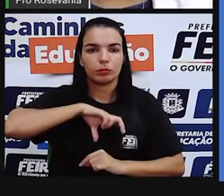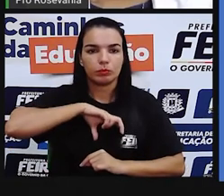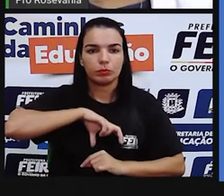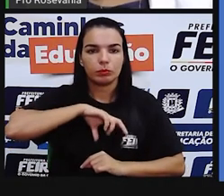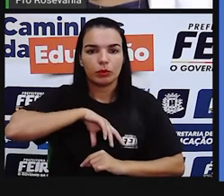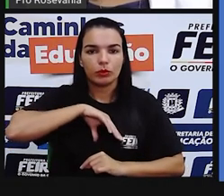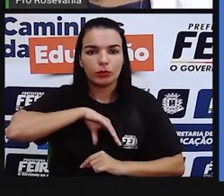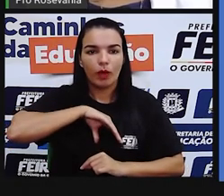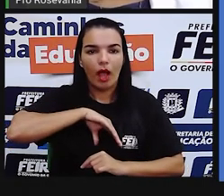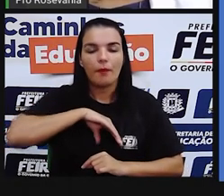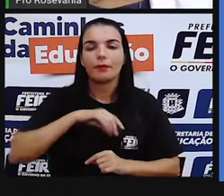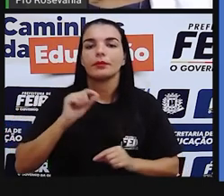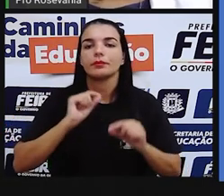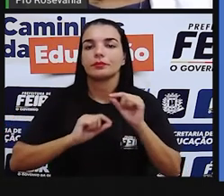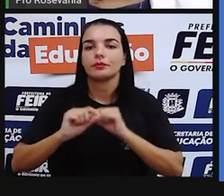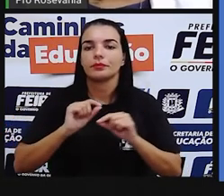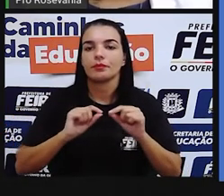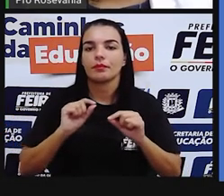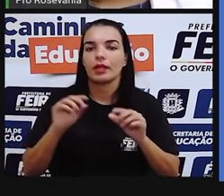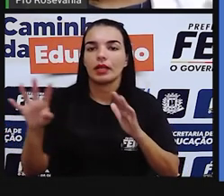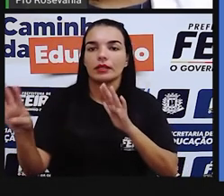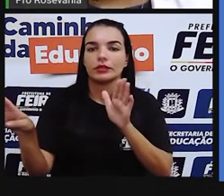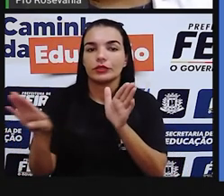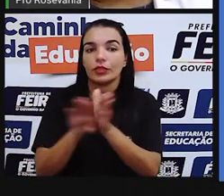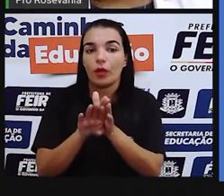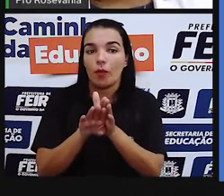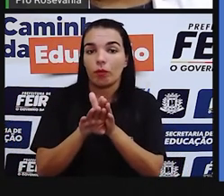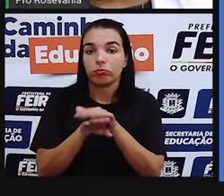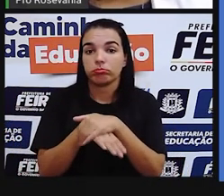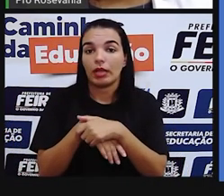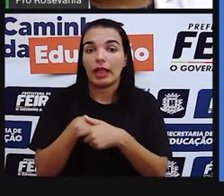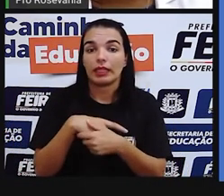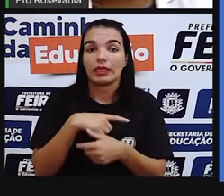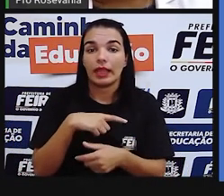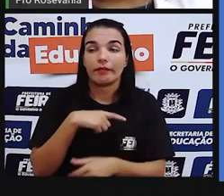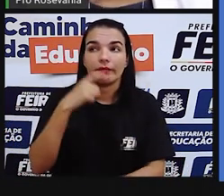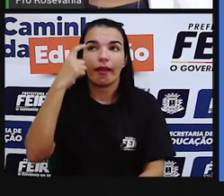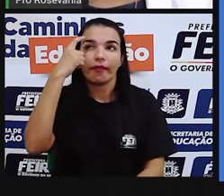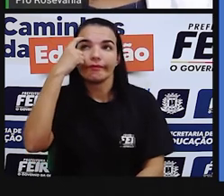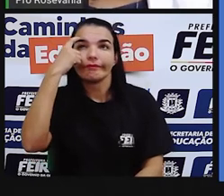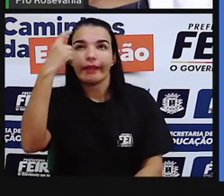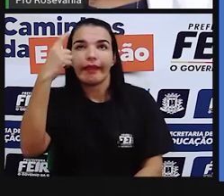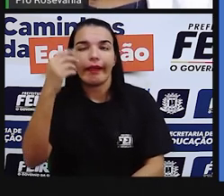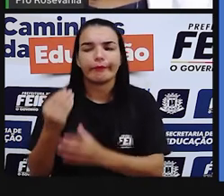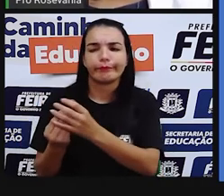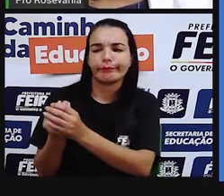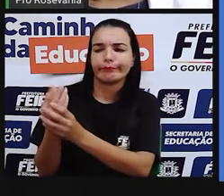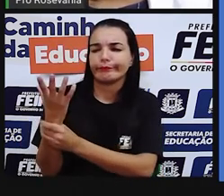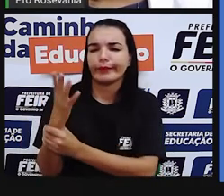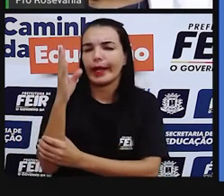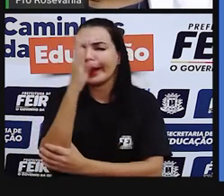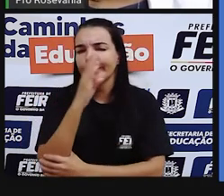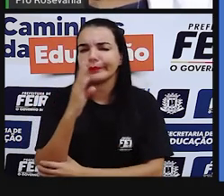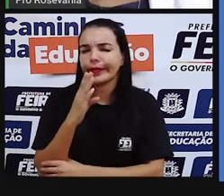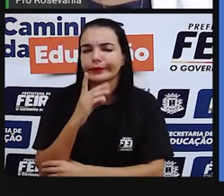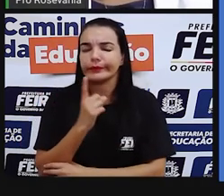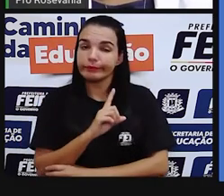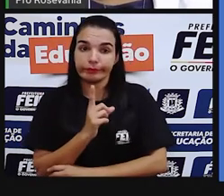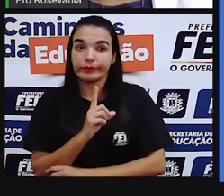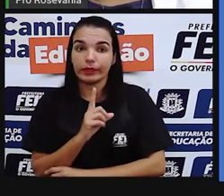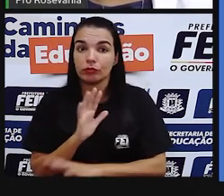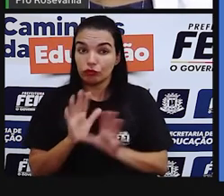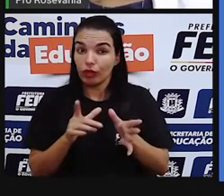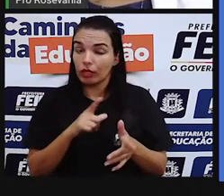de feio e aí, consequentemente com a ideia de terem descoberto a ação de uma ferramenta de leira